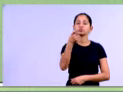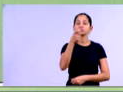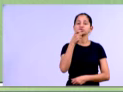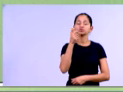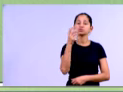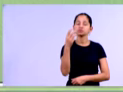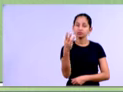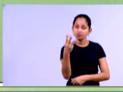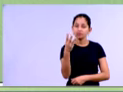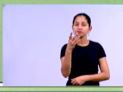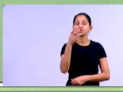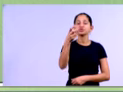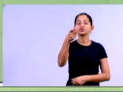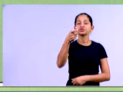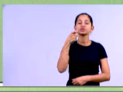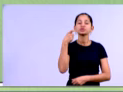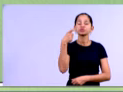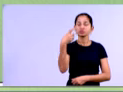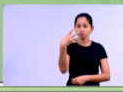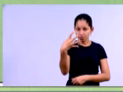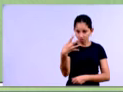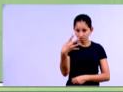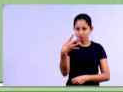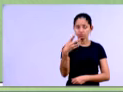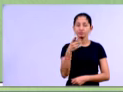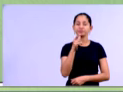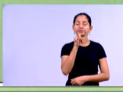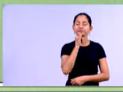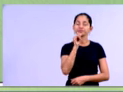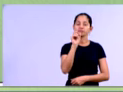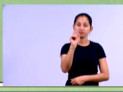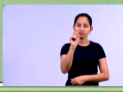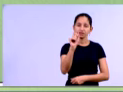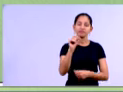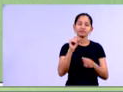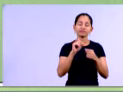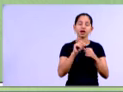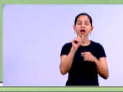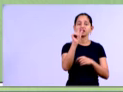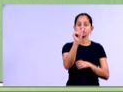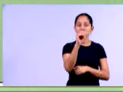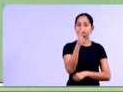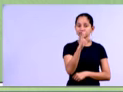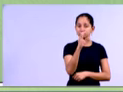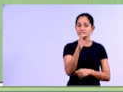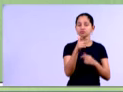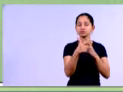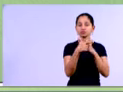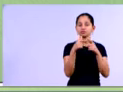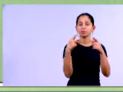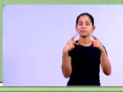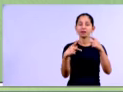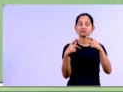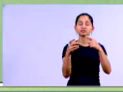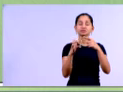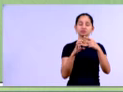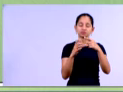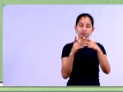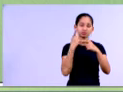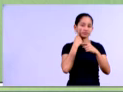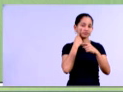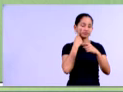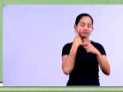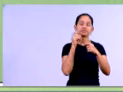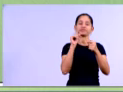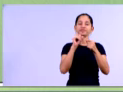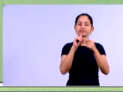O X4, que é a liquidez corrente, como eu já falei pra vocês, né, ativo circulante dividido pelo passivo circulante. Então, eu pego aqui